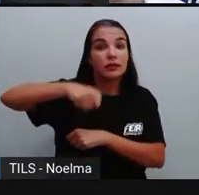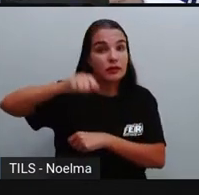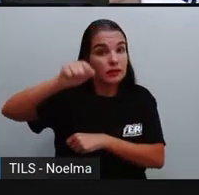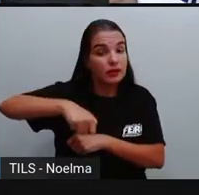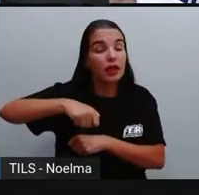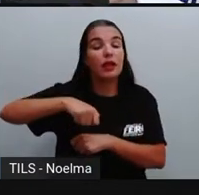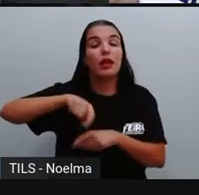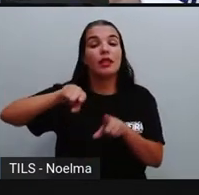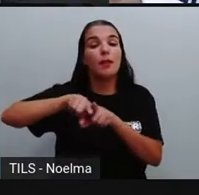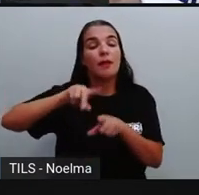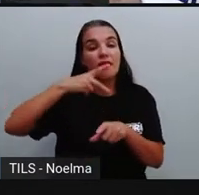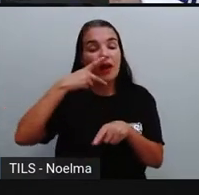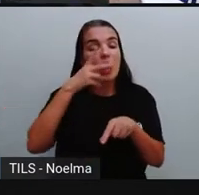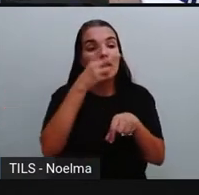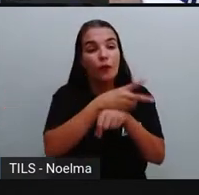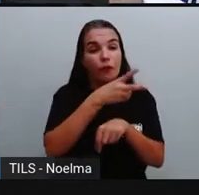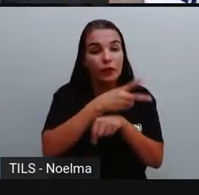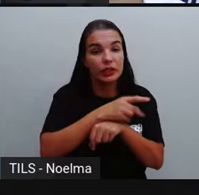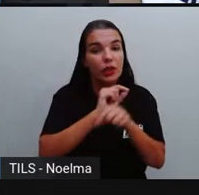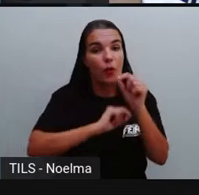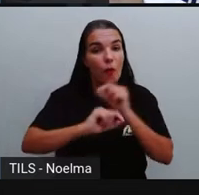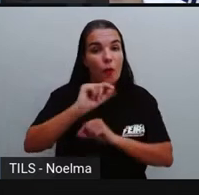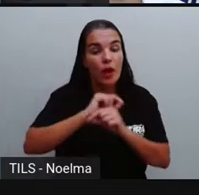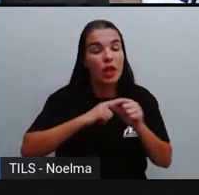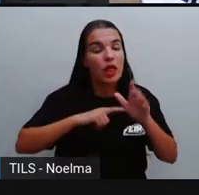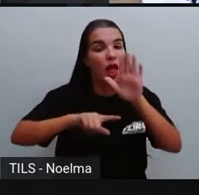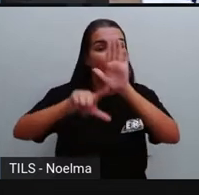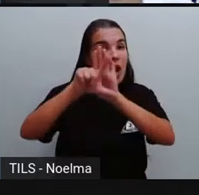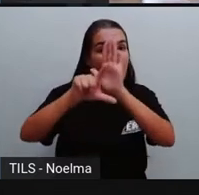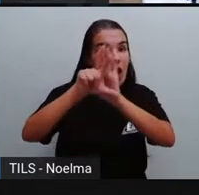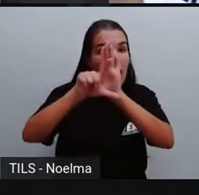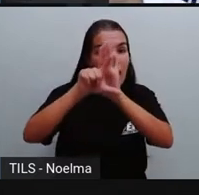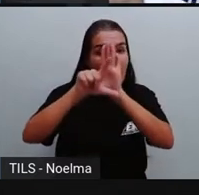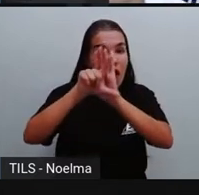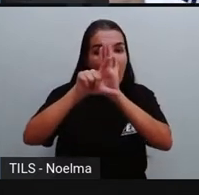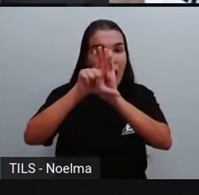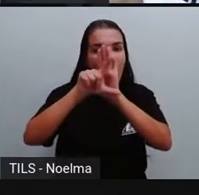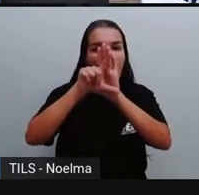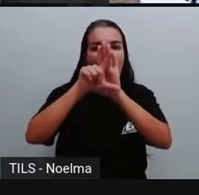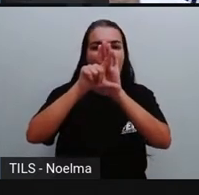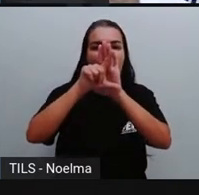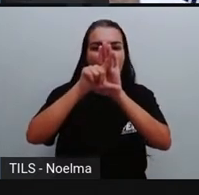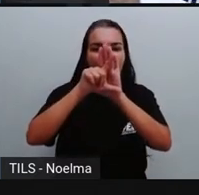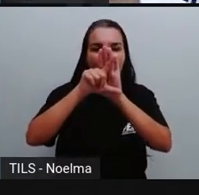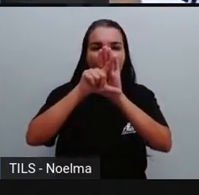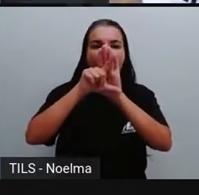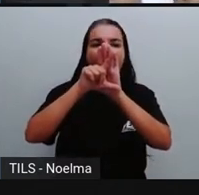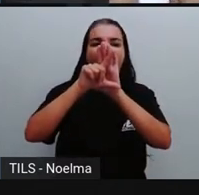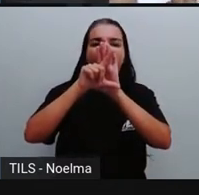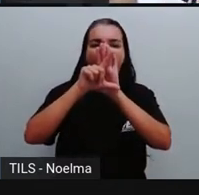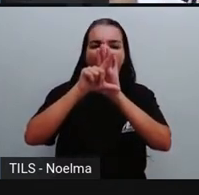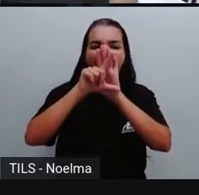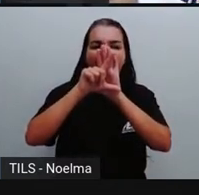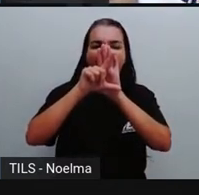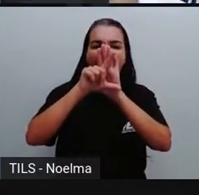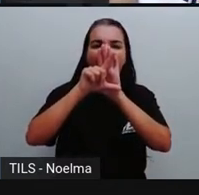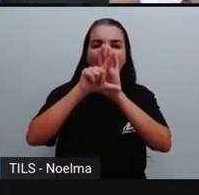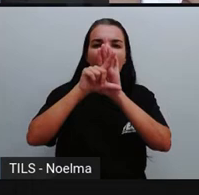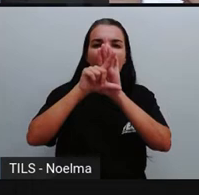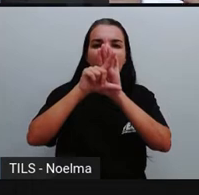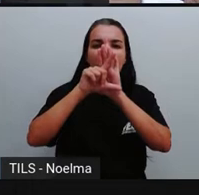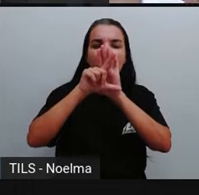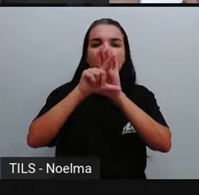falado lá no vídeo, né, que já tem as sanções aí previstas, né, no Estatuto da Criança e do